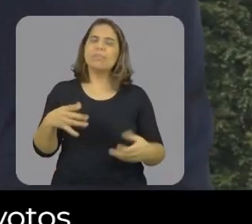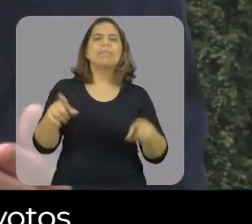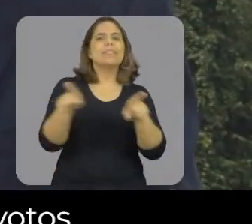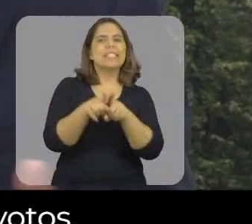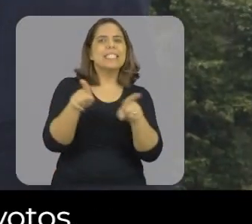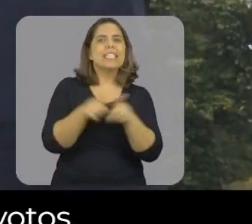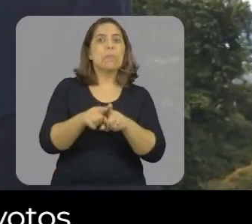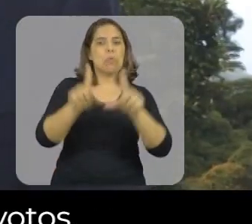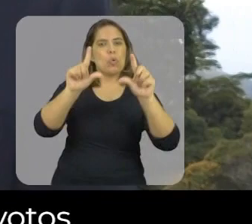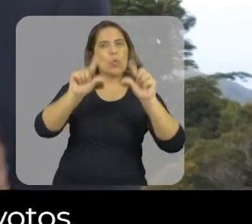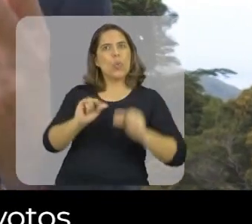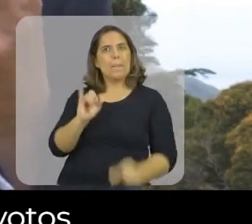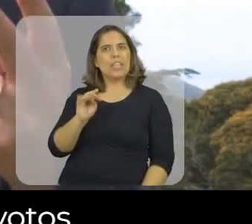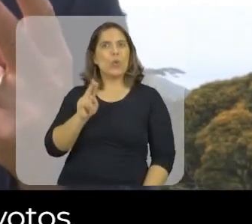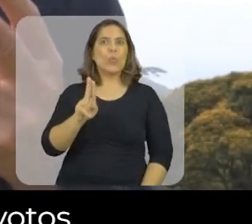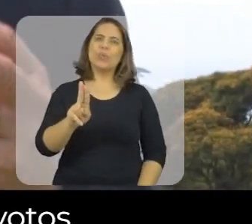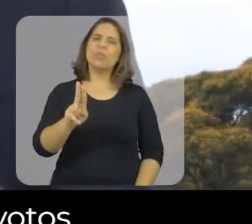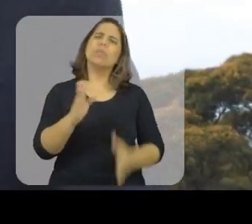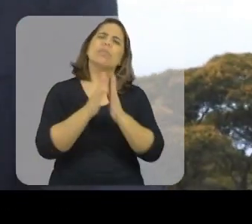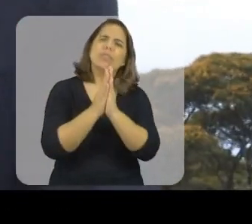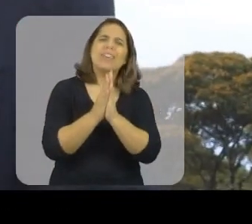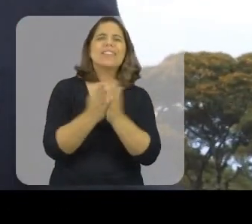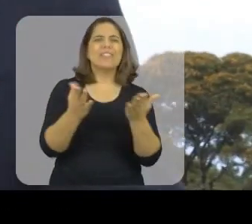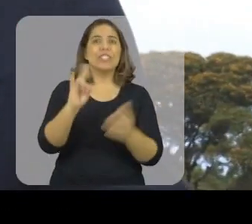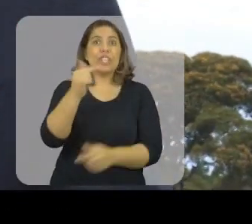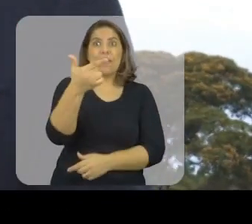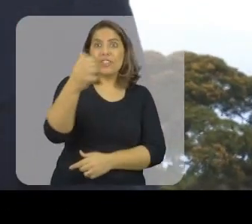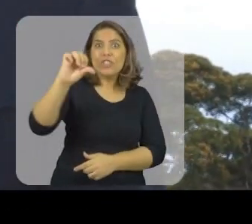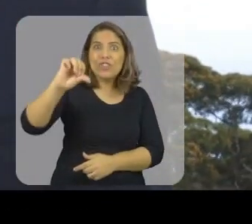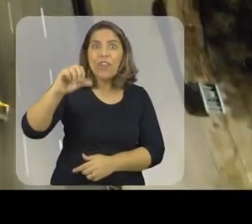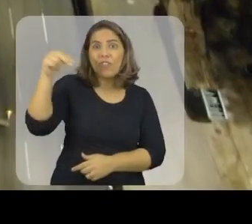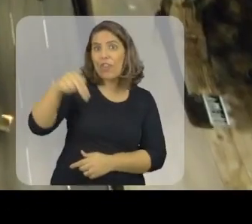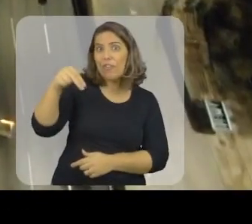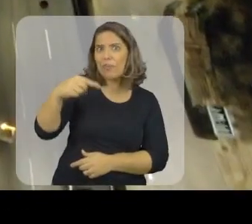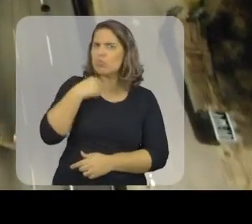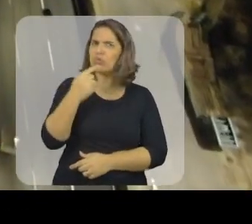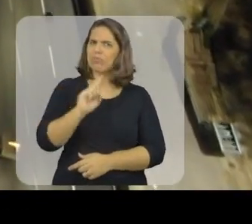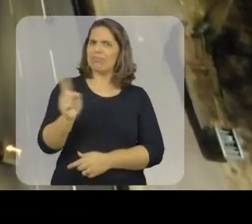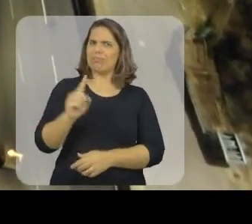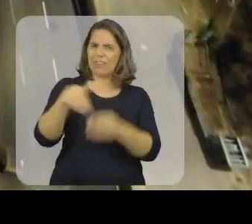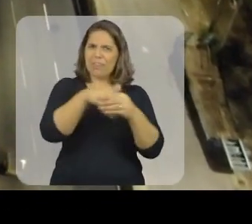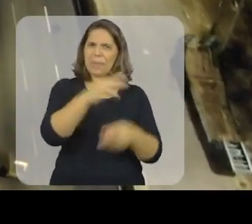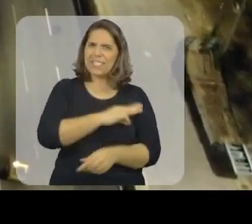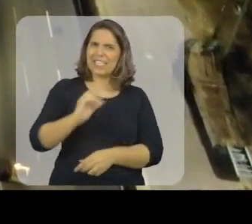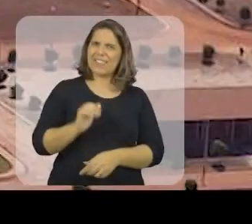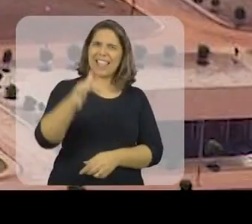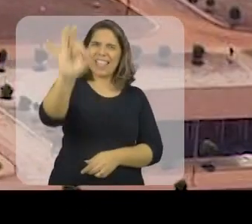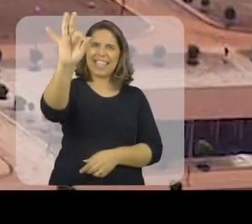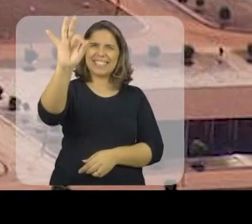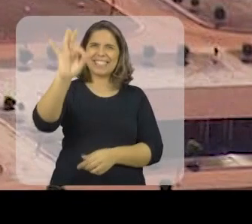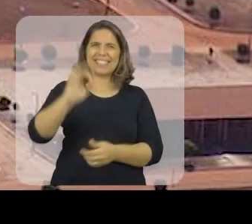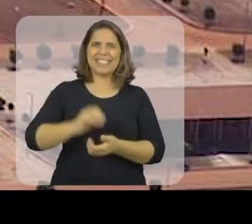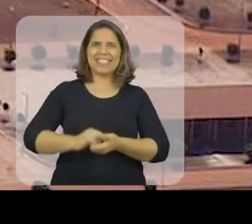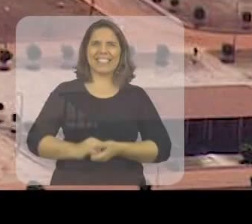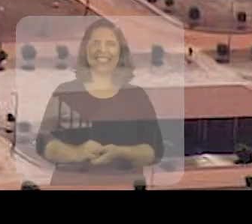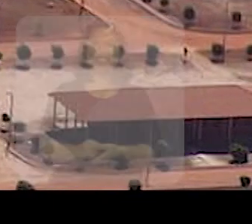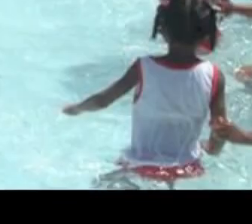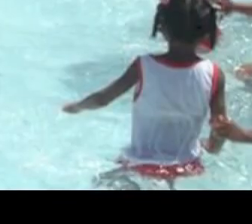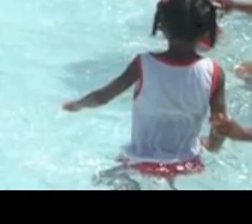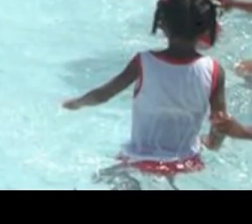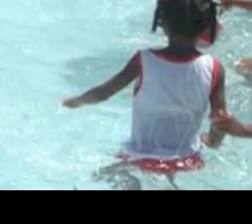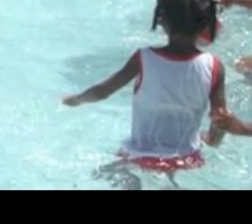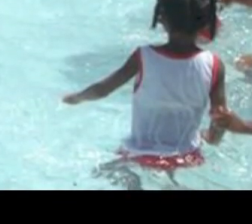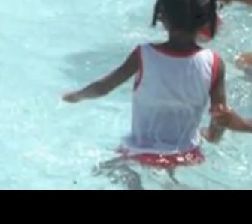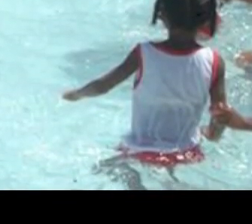você que votou Crivella no primeiro turno e conseguir mais dois votos, eleição está ganha e aí não vai voltar o pedágio da linha amarela. A gente vai construir a